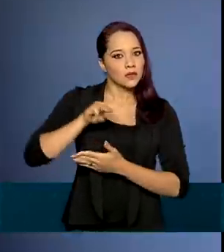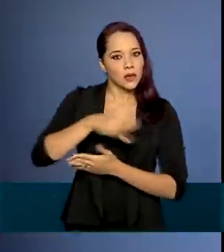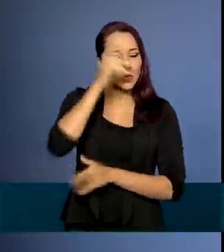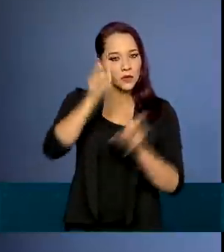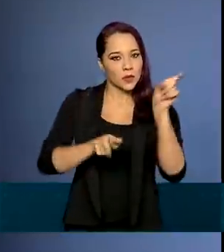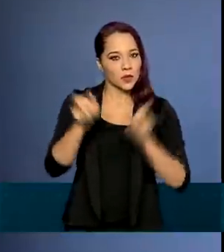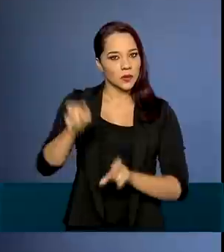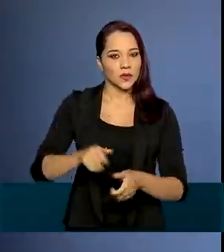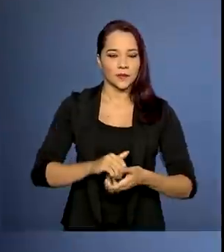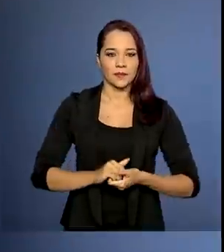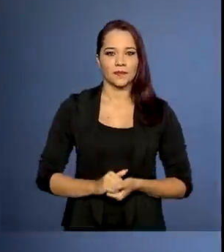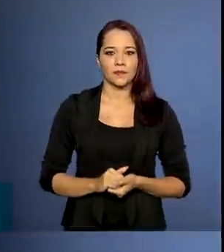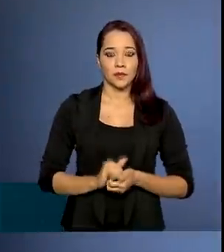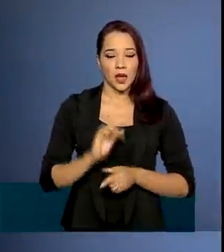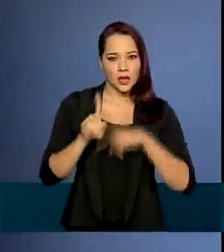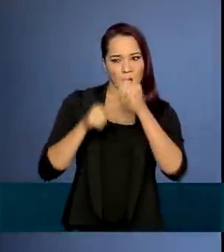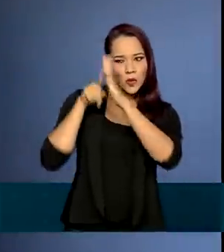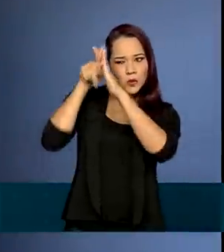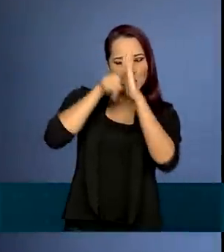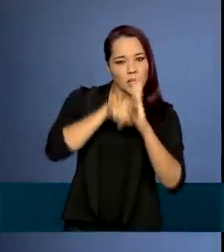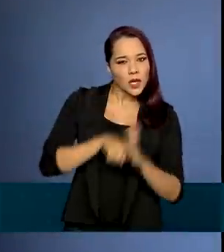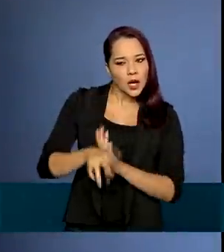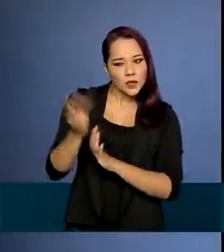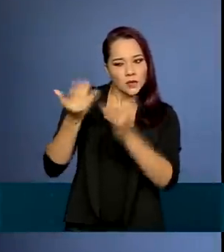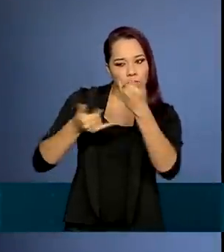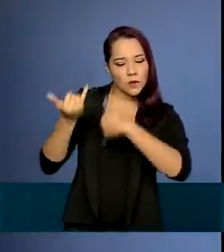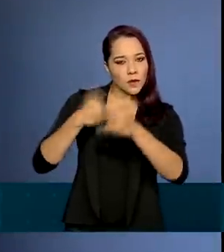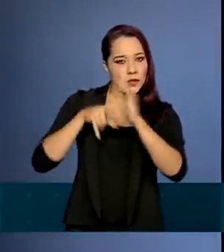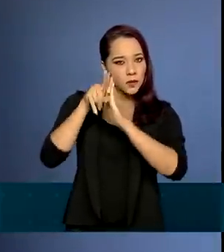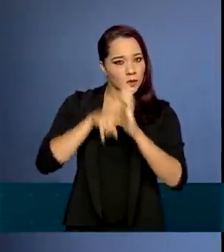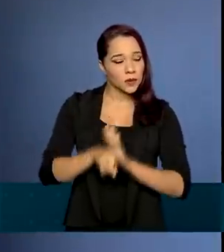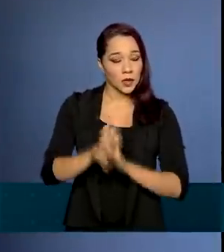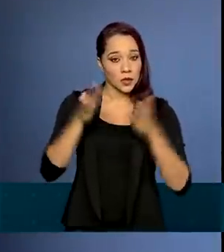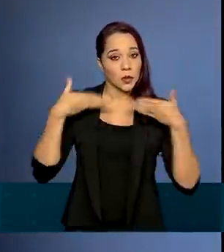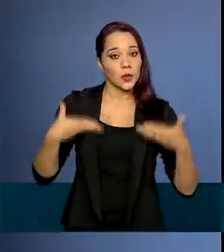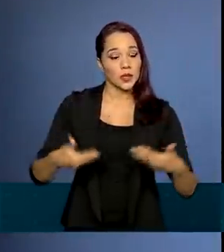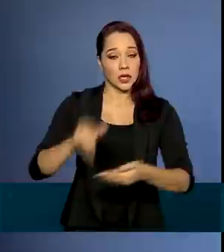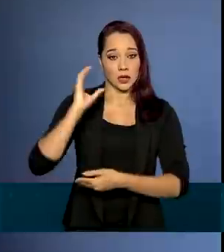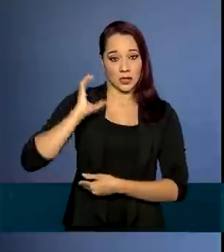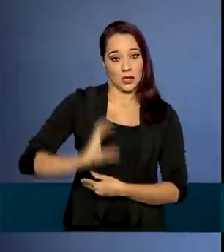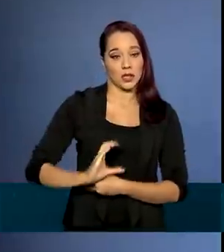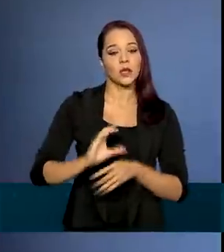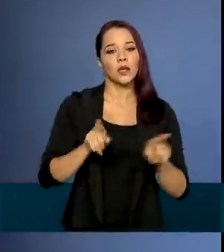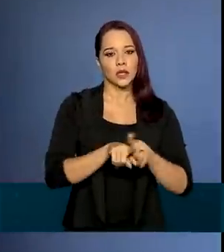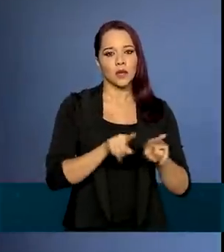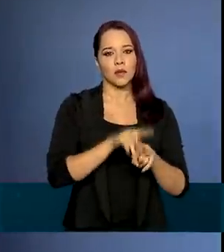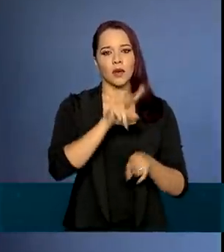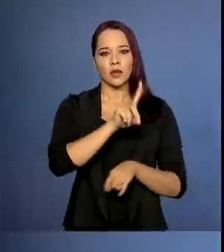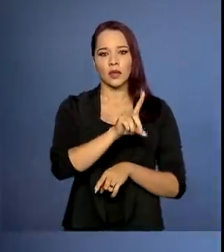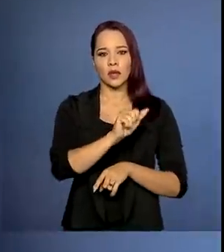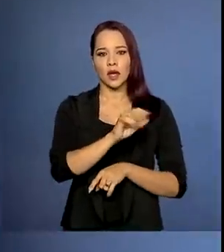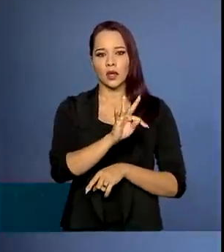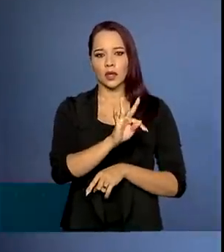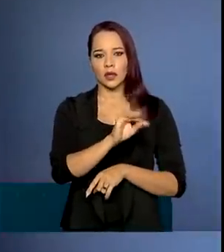Depois de uma reanálise dos dados feita pelo Ministério da Cidadania e pela data breve,